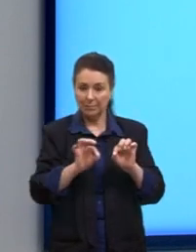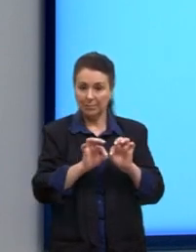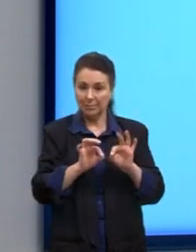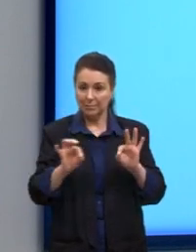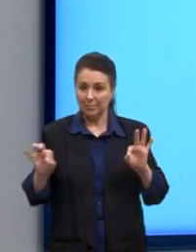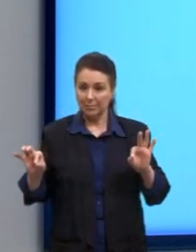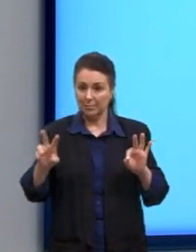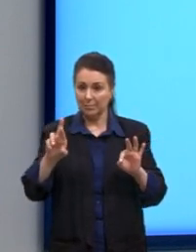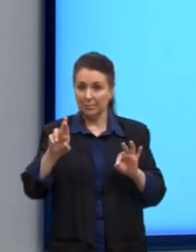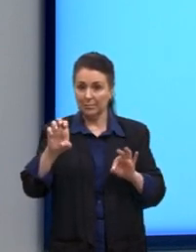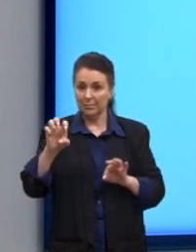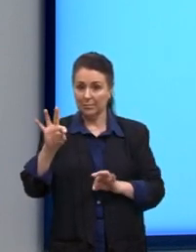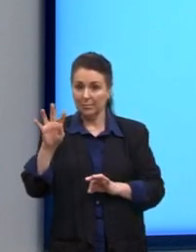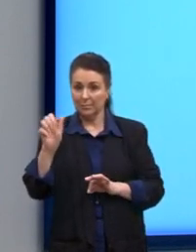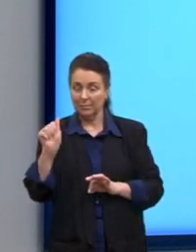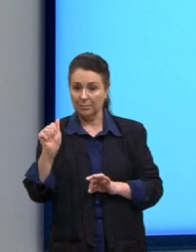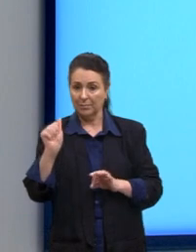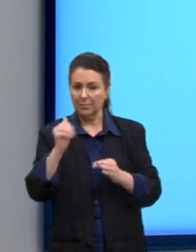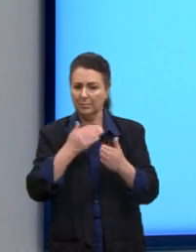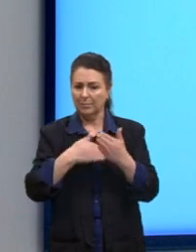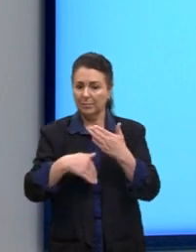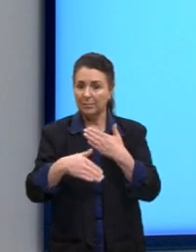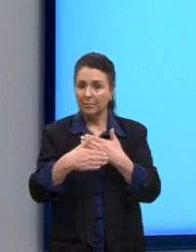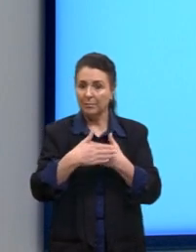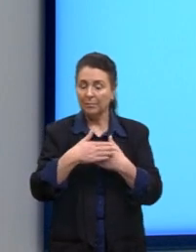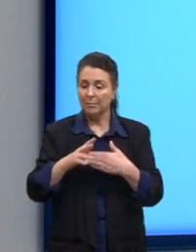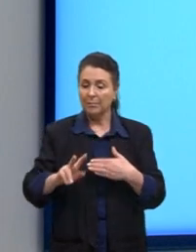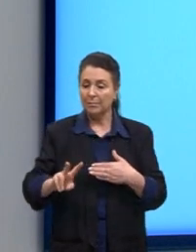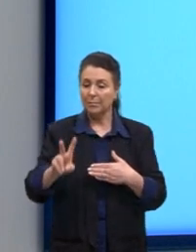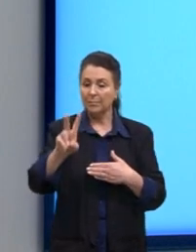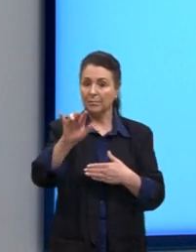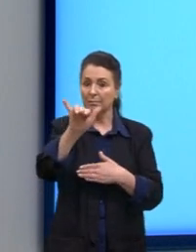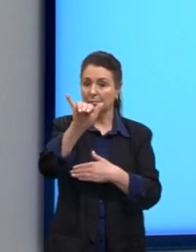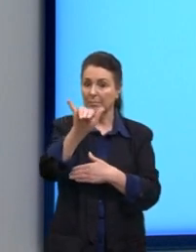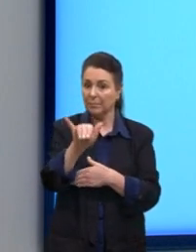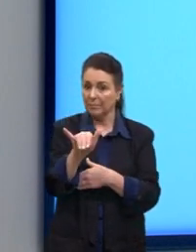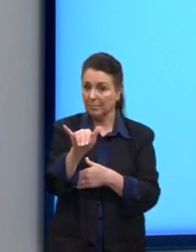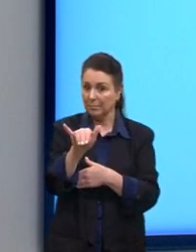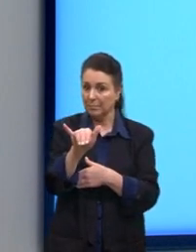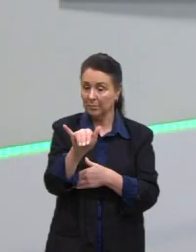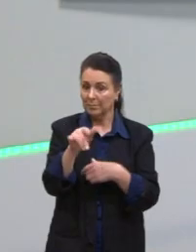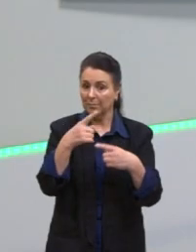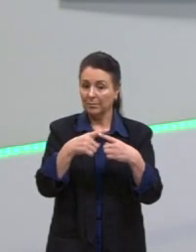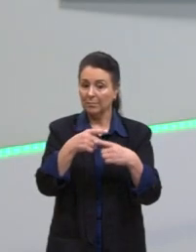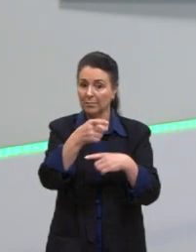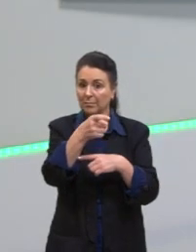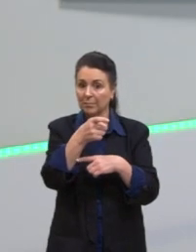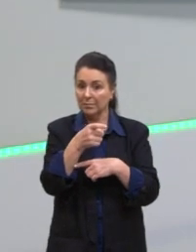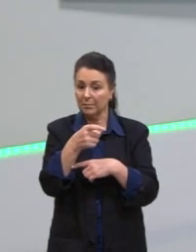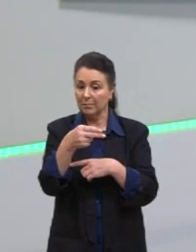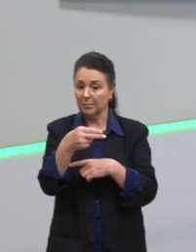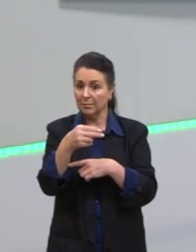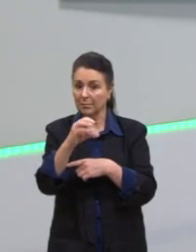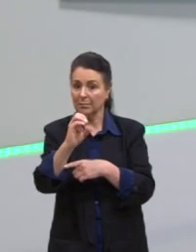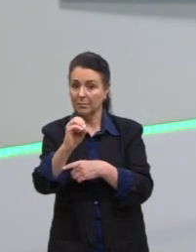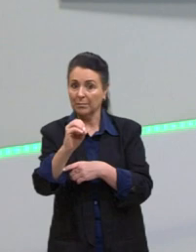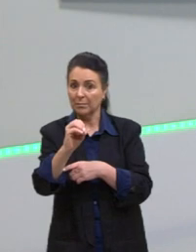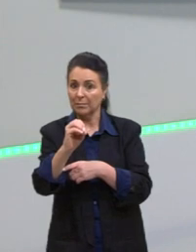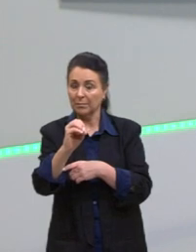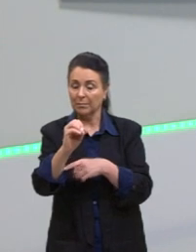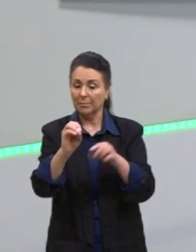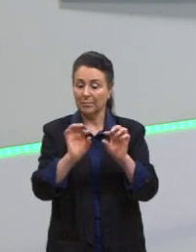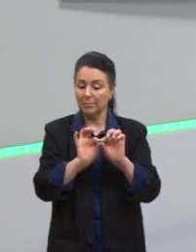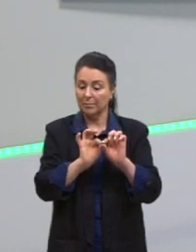reta? Seria todos os valores do y para que o x seja igual a 0. Então, é uma